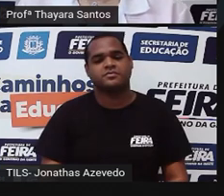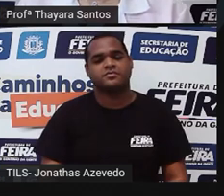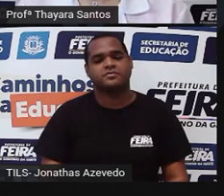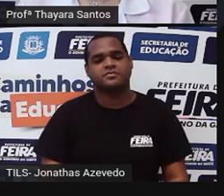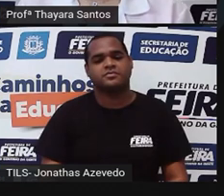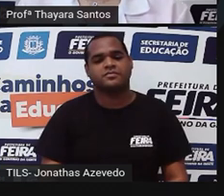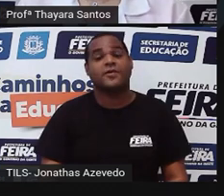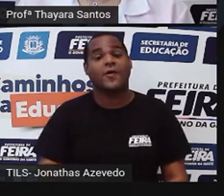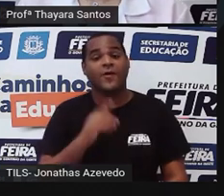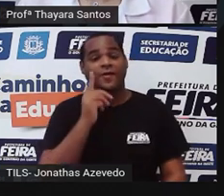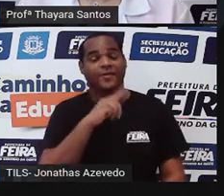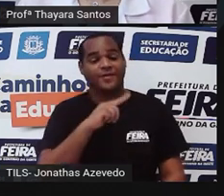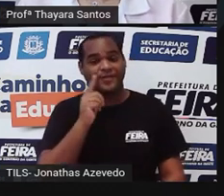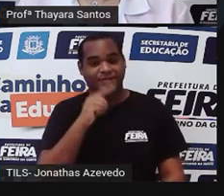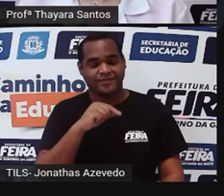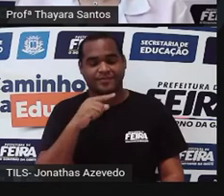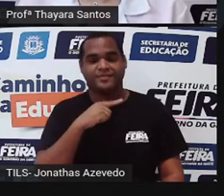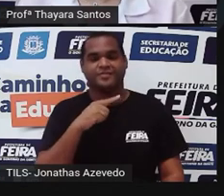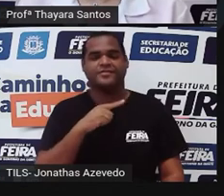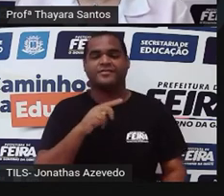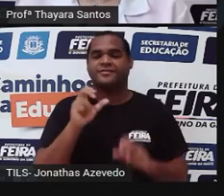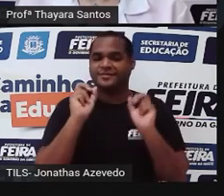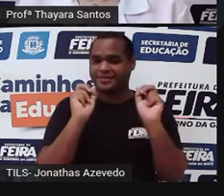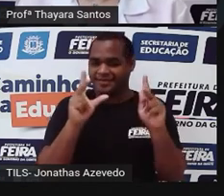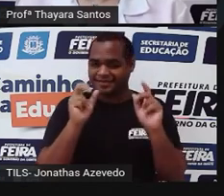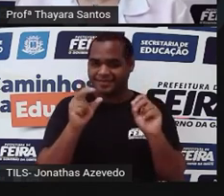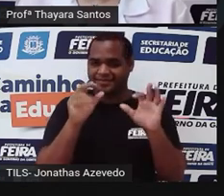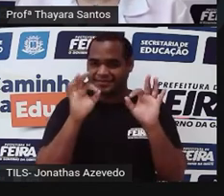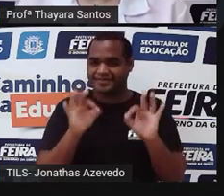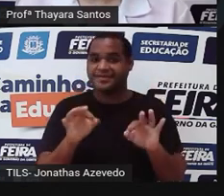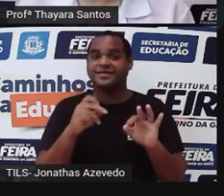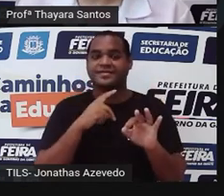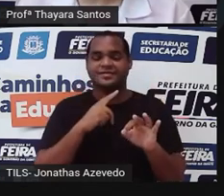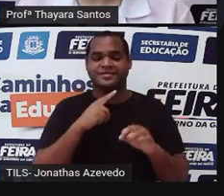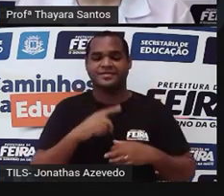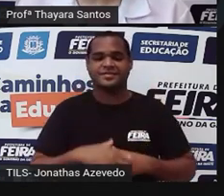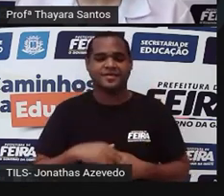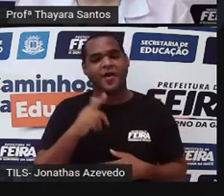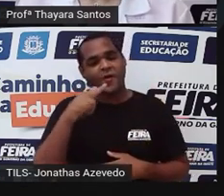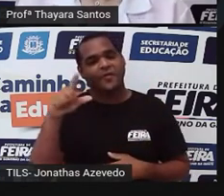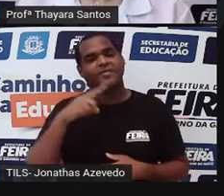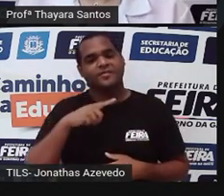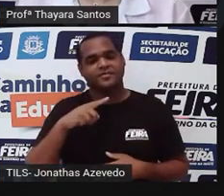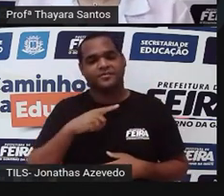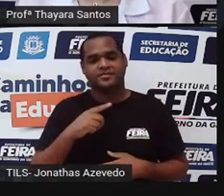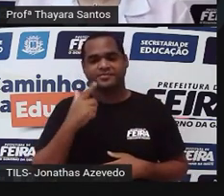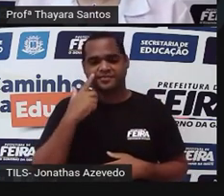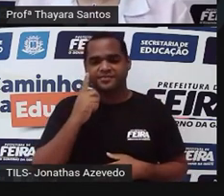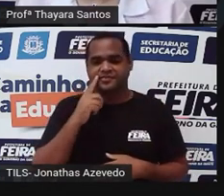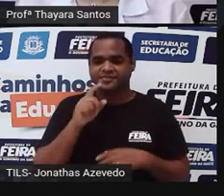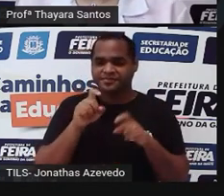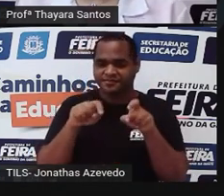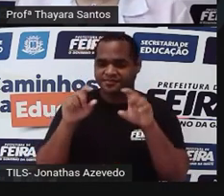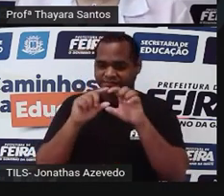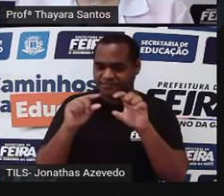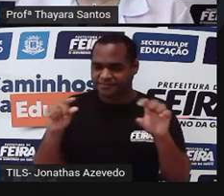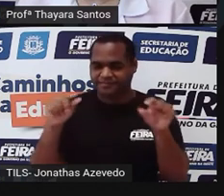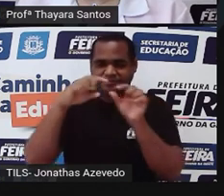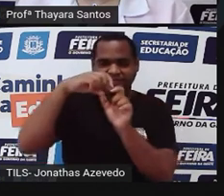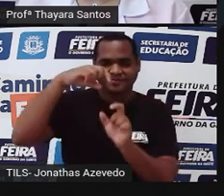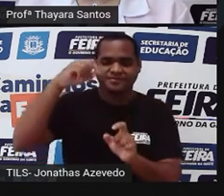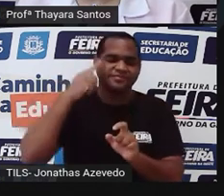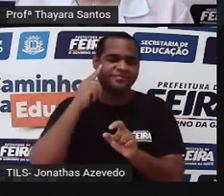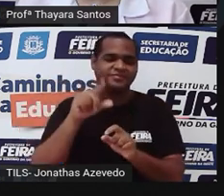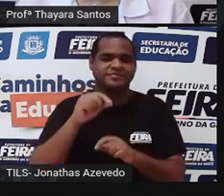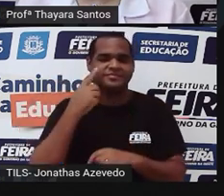Ó, coube. Ele falou que está correto. Agora, você pode passar para a próxima e ir fazendo todas. A número 5,